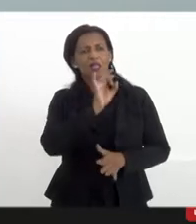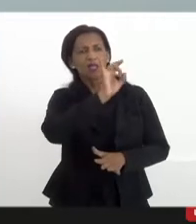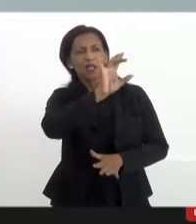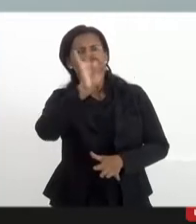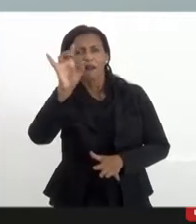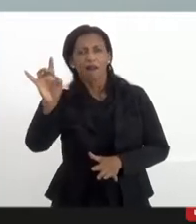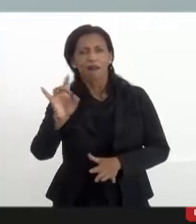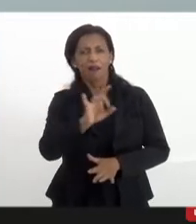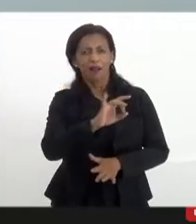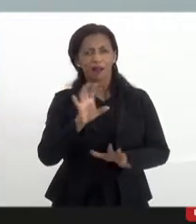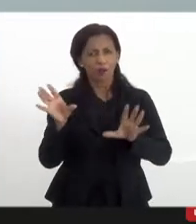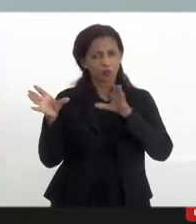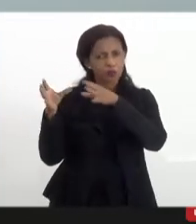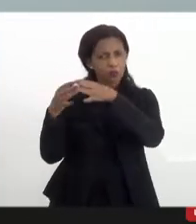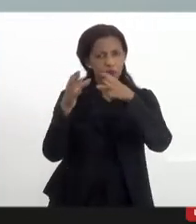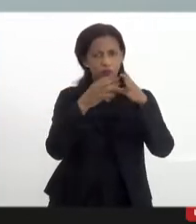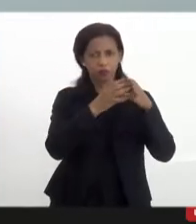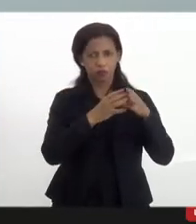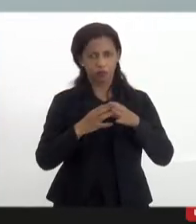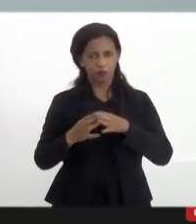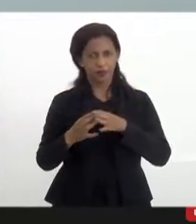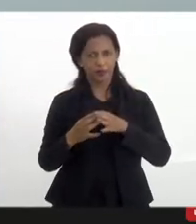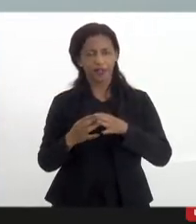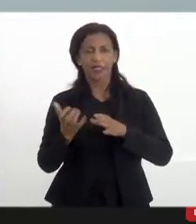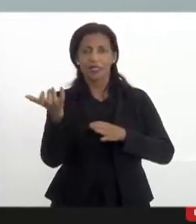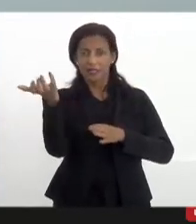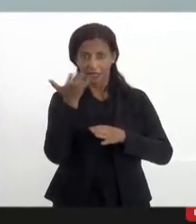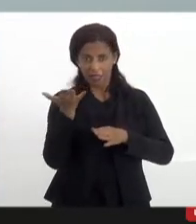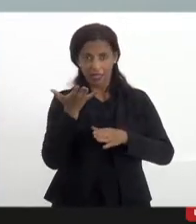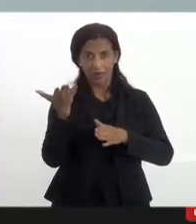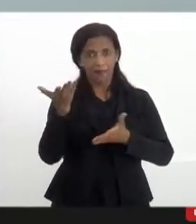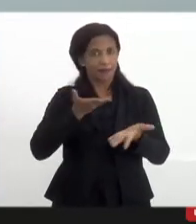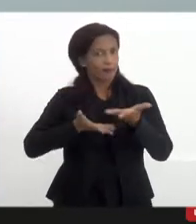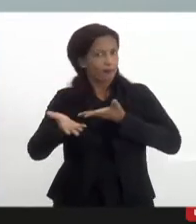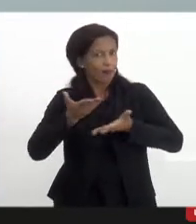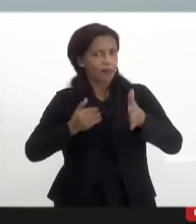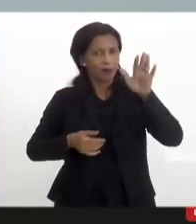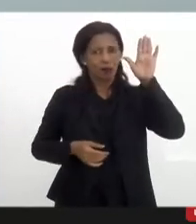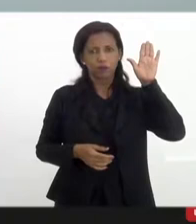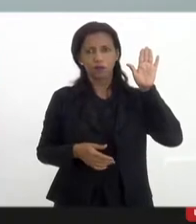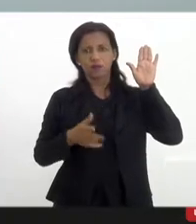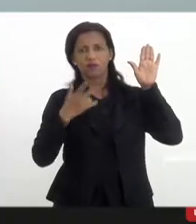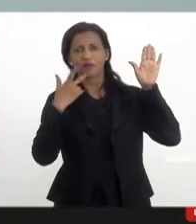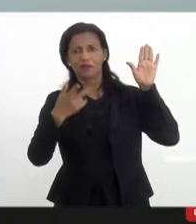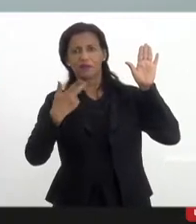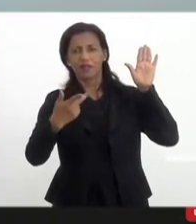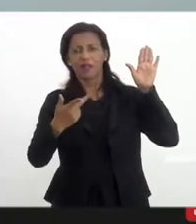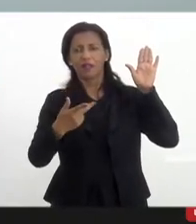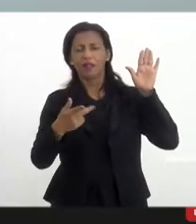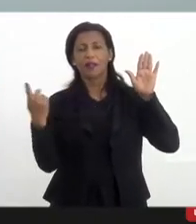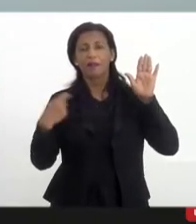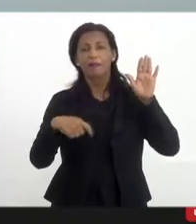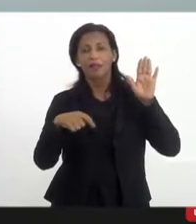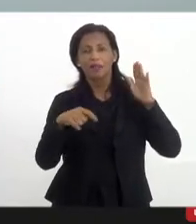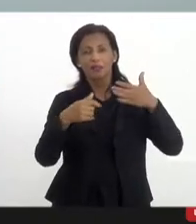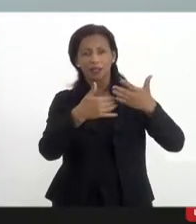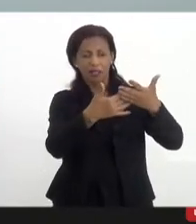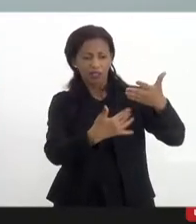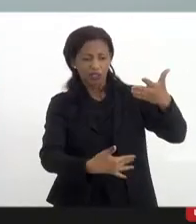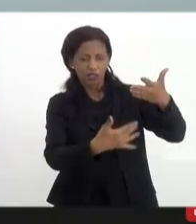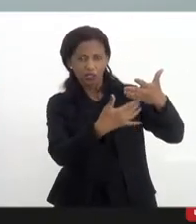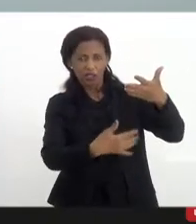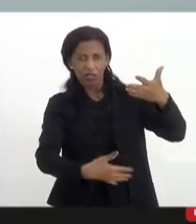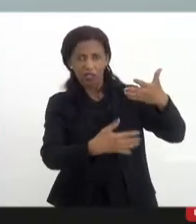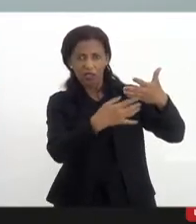movimentos, enfim, coletivos aqui presentes, que desejam participar, fazer uma manifestação, que se coloquem aqui pelo chat e a gente